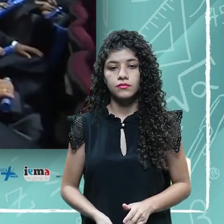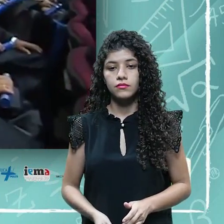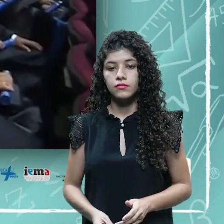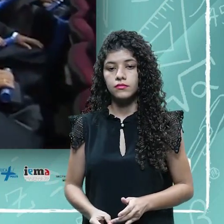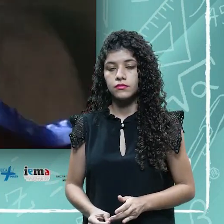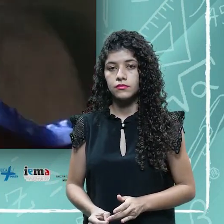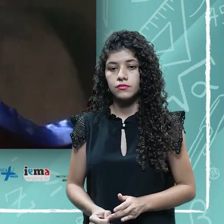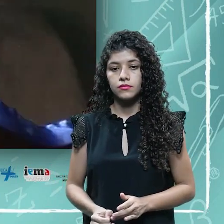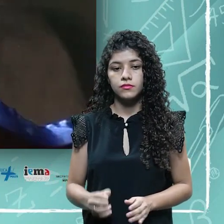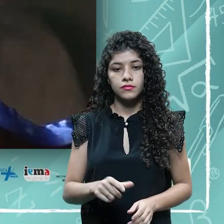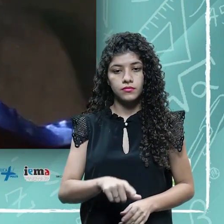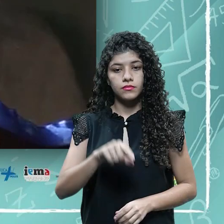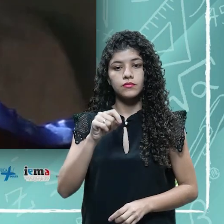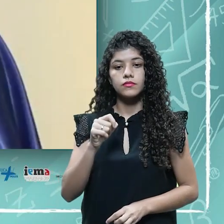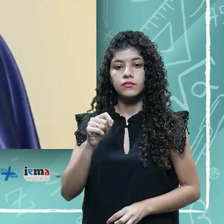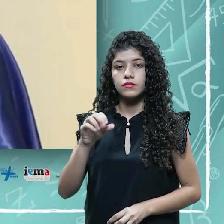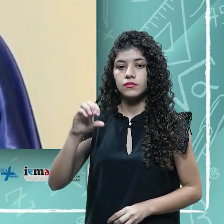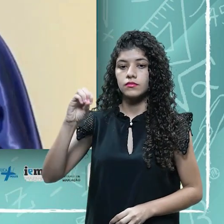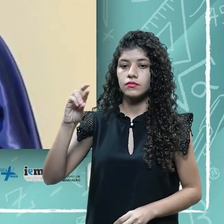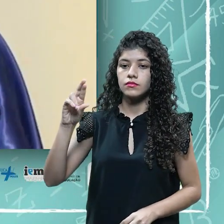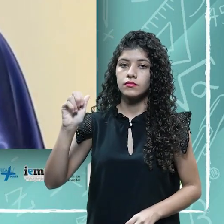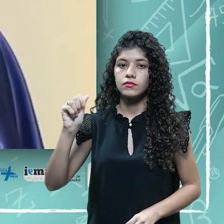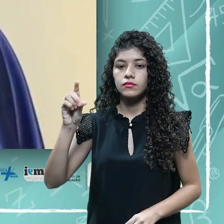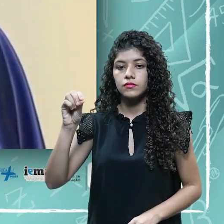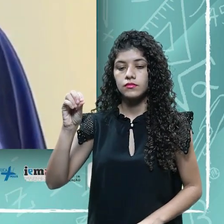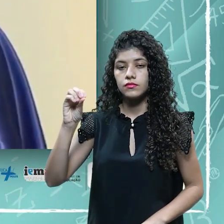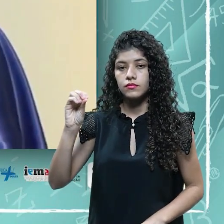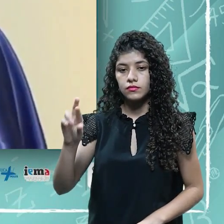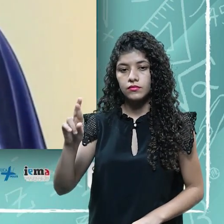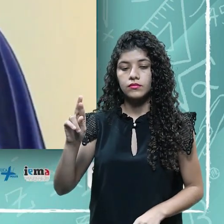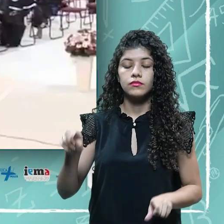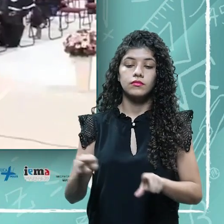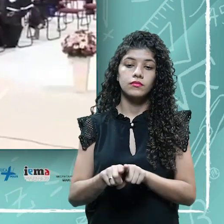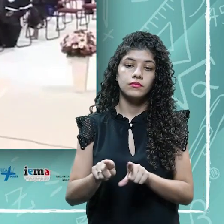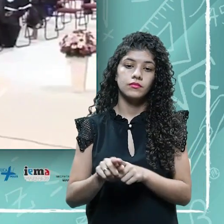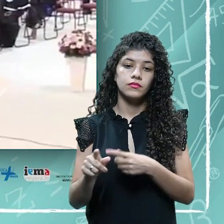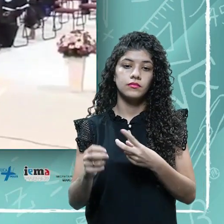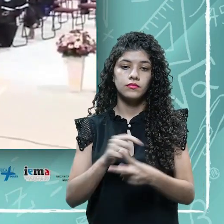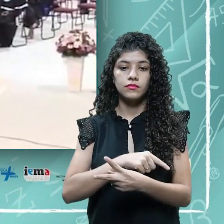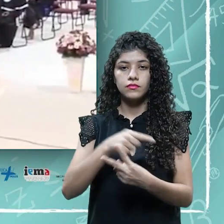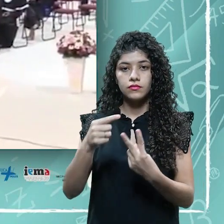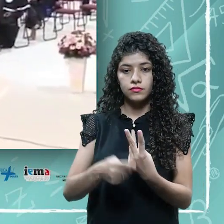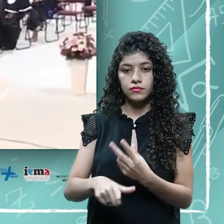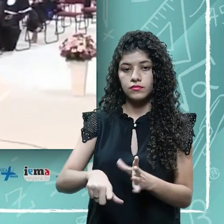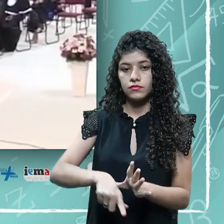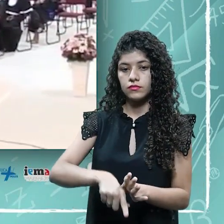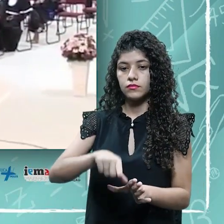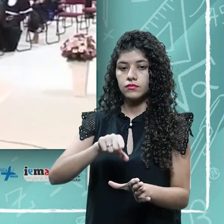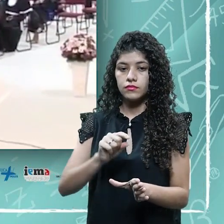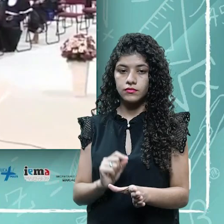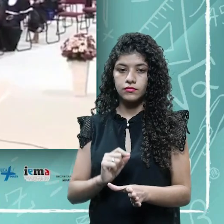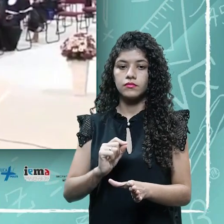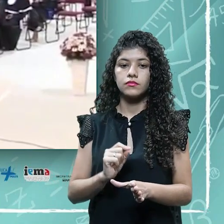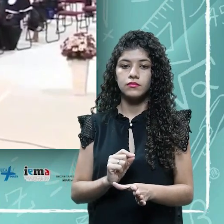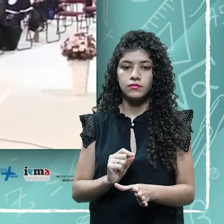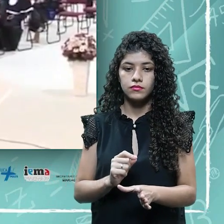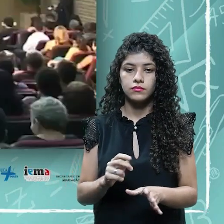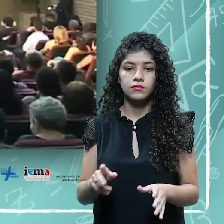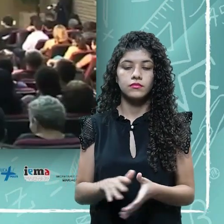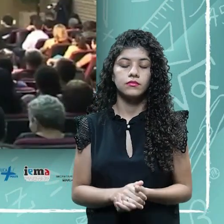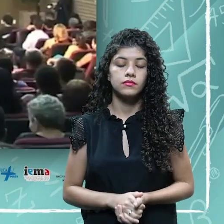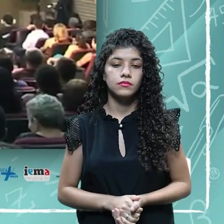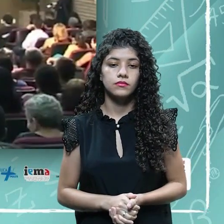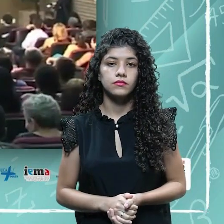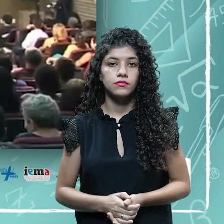Cada turma escolhe um orador e um paraninfo. É entre esses indicados que será feito o sorteio de quem representará